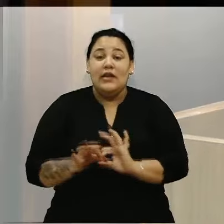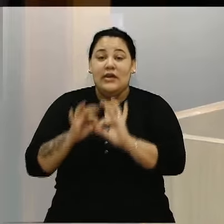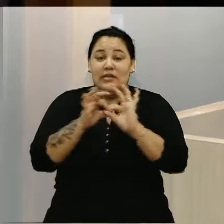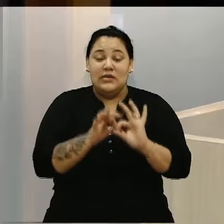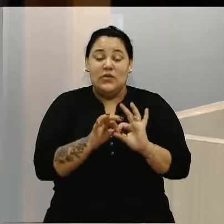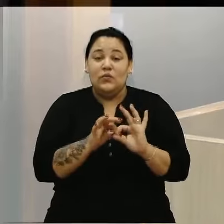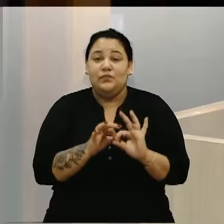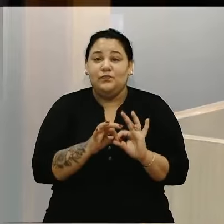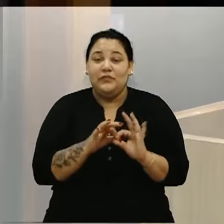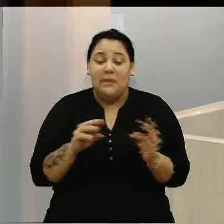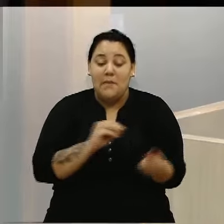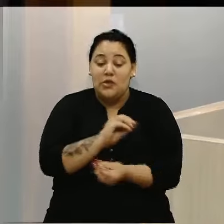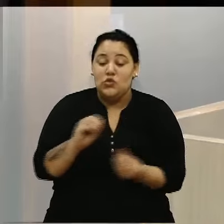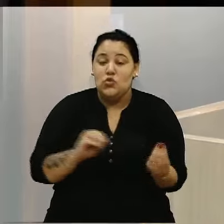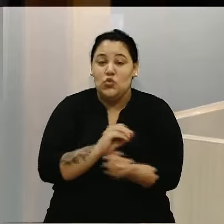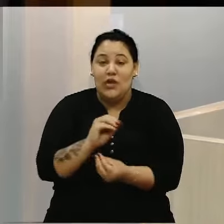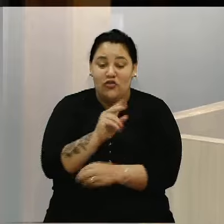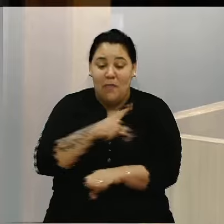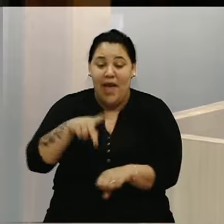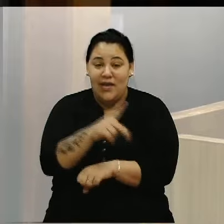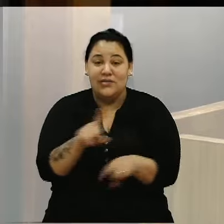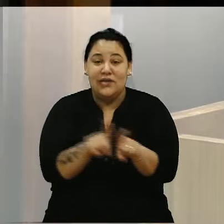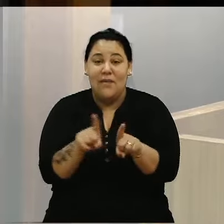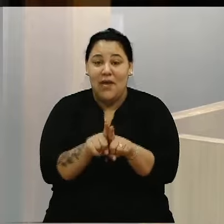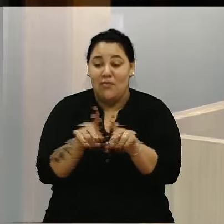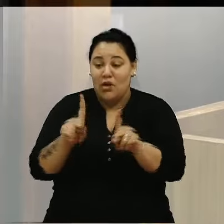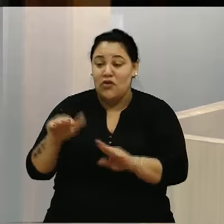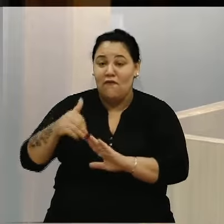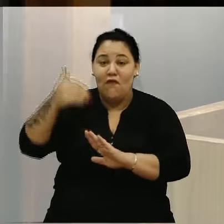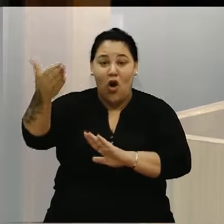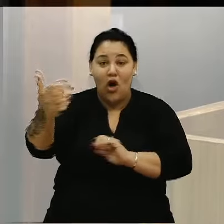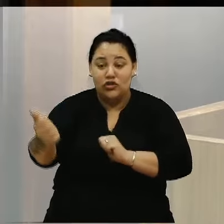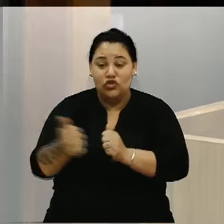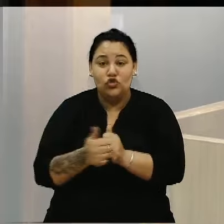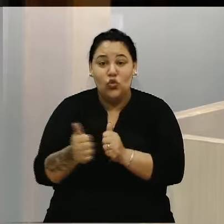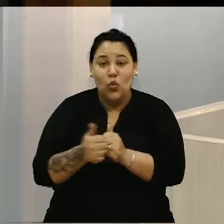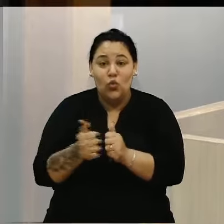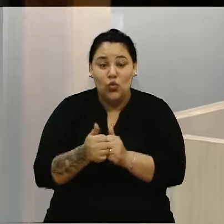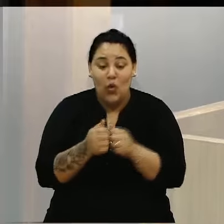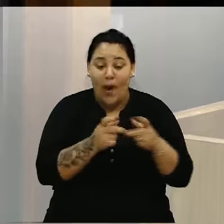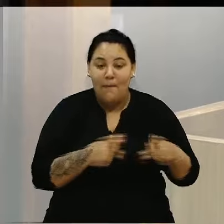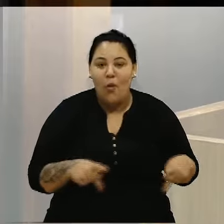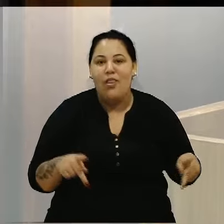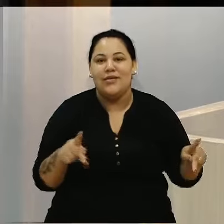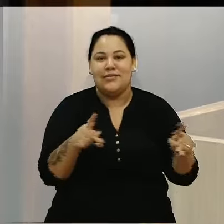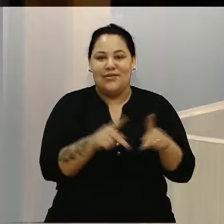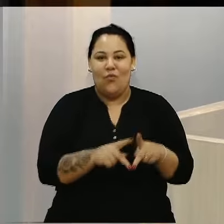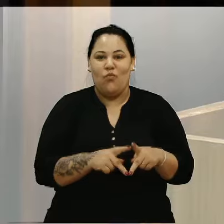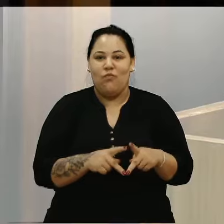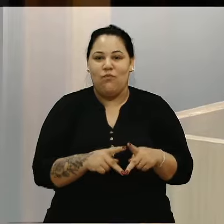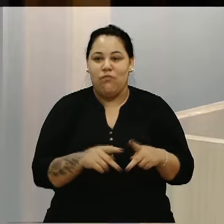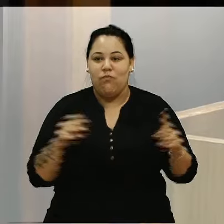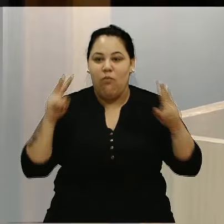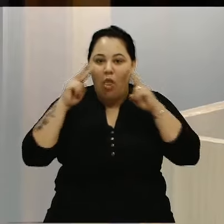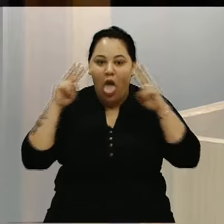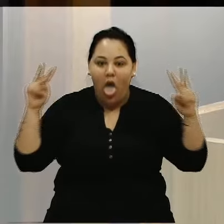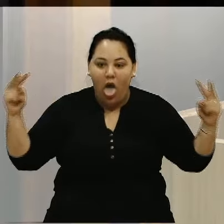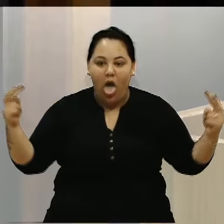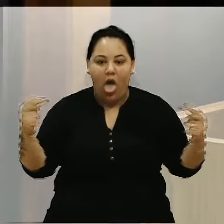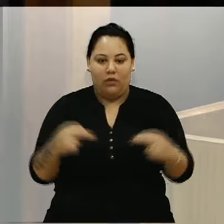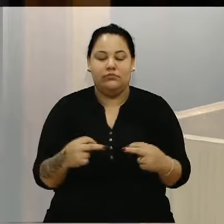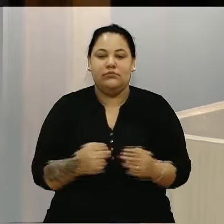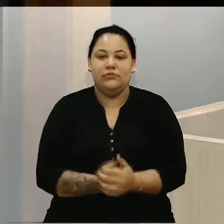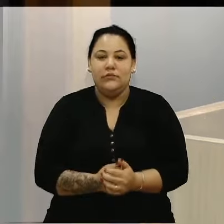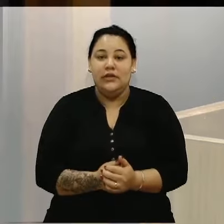intercâmbio De pessoas de fora Junto Com o nosso povo Que é um grande atrativo Esse